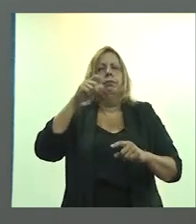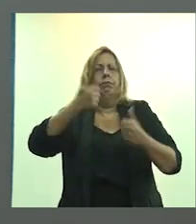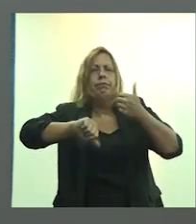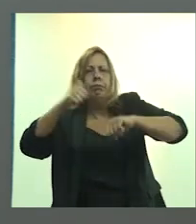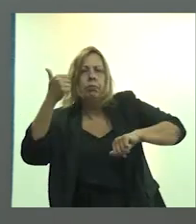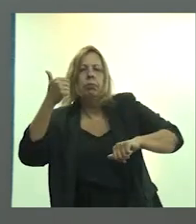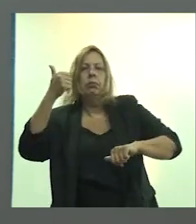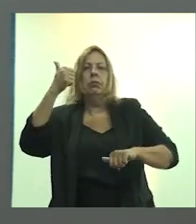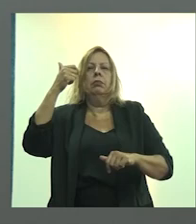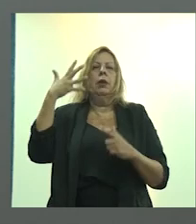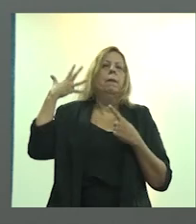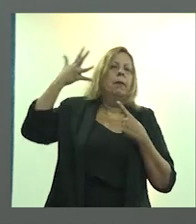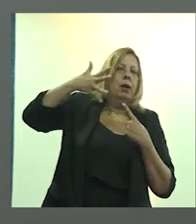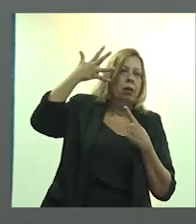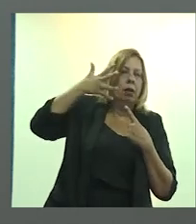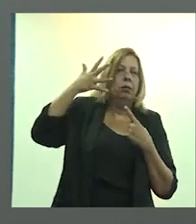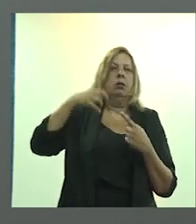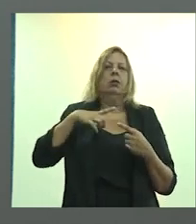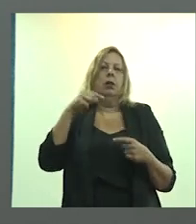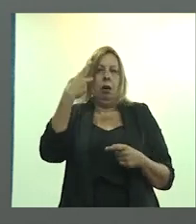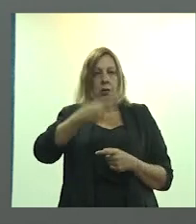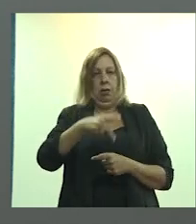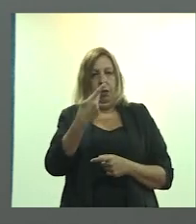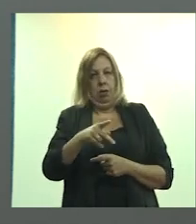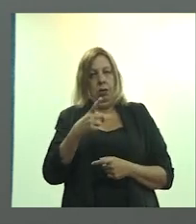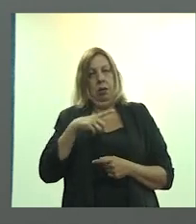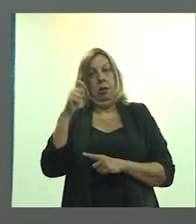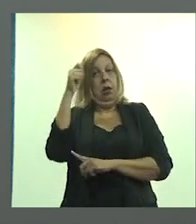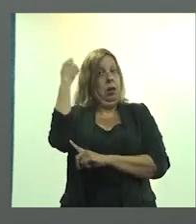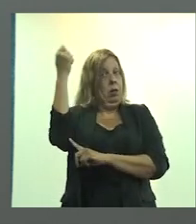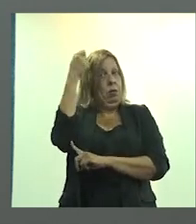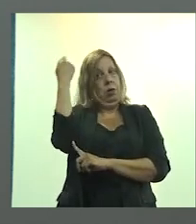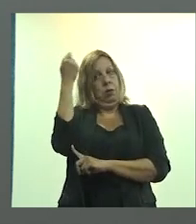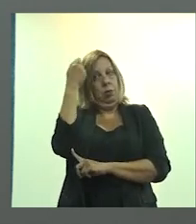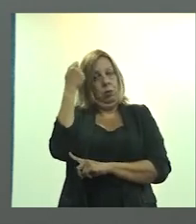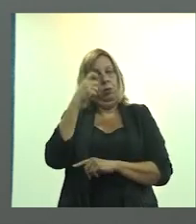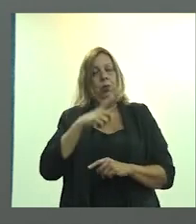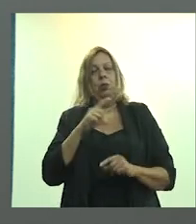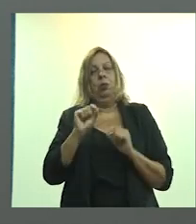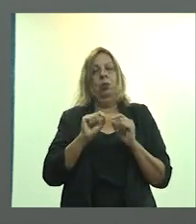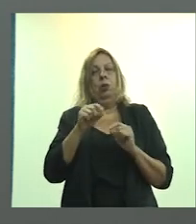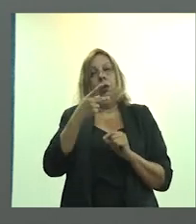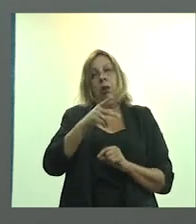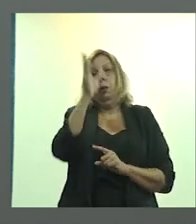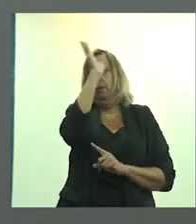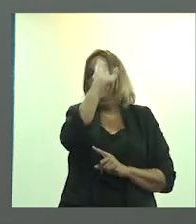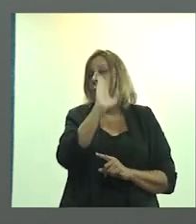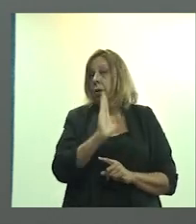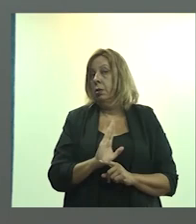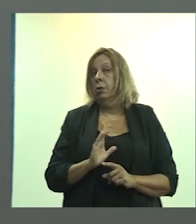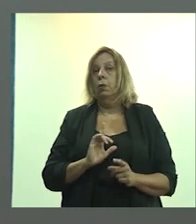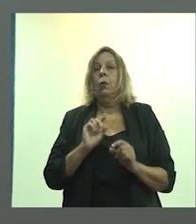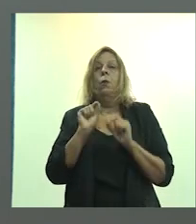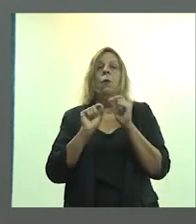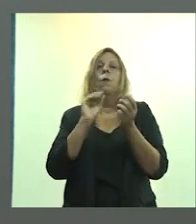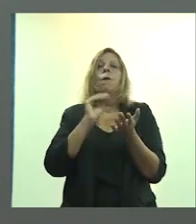e a condição que nós temos no Rio Grande do Sul, se no Brasil esse déficit